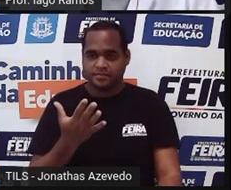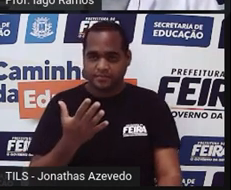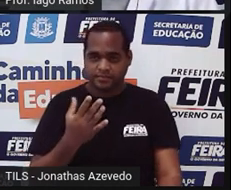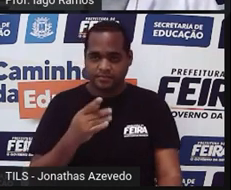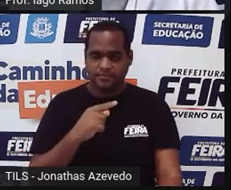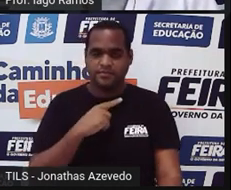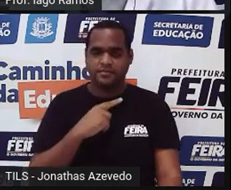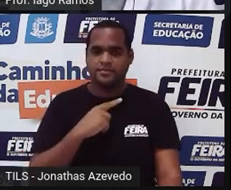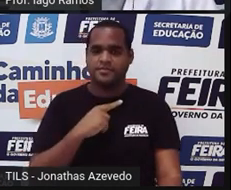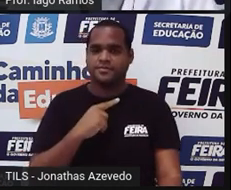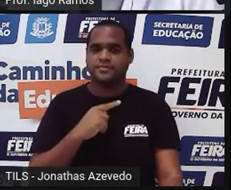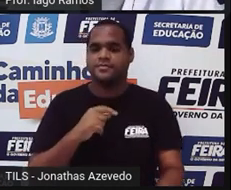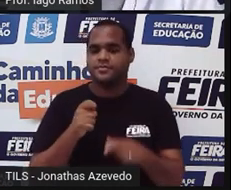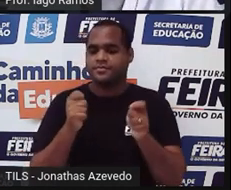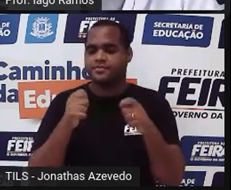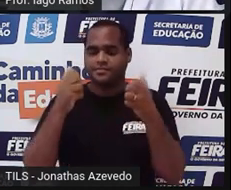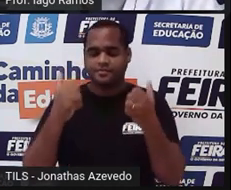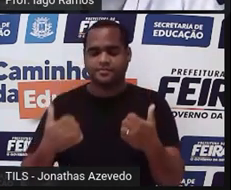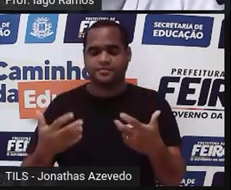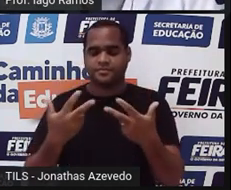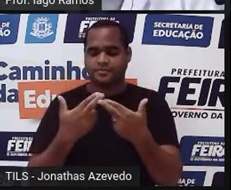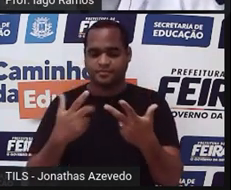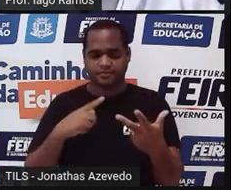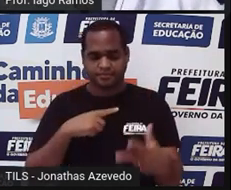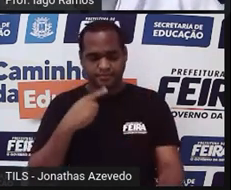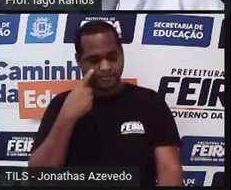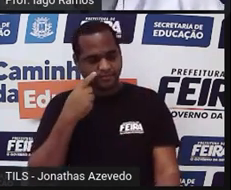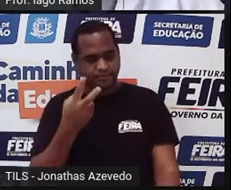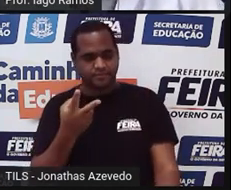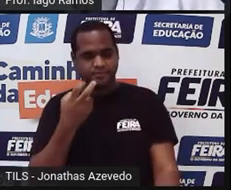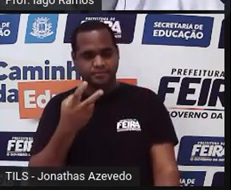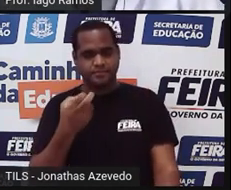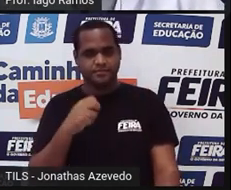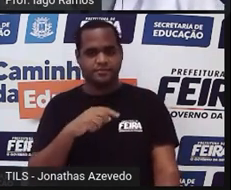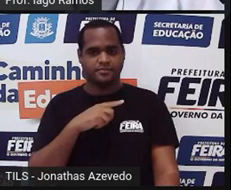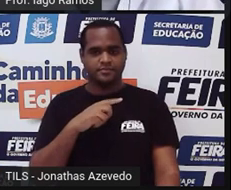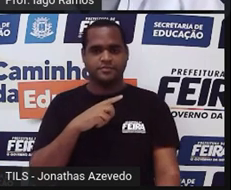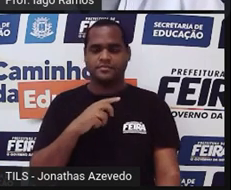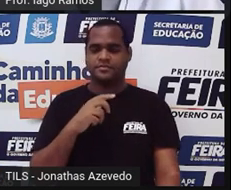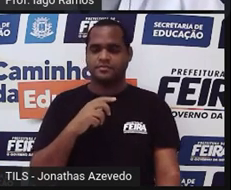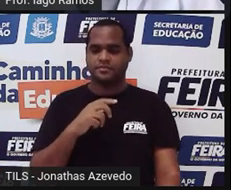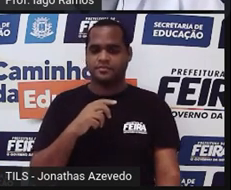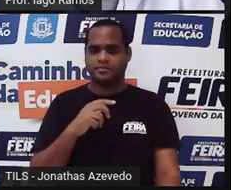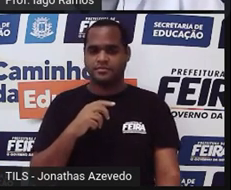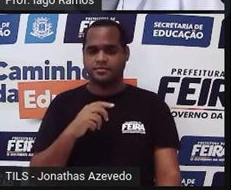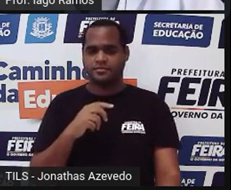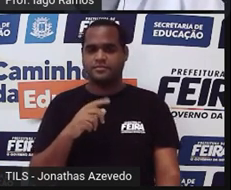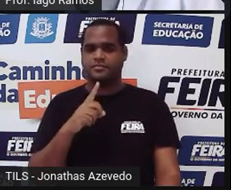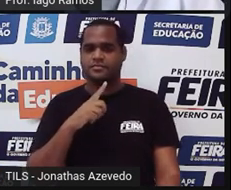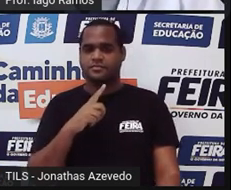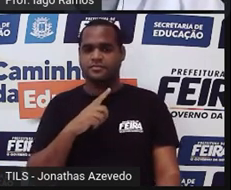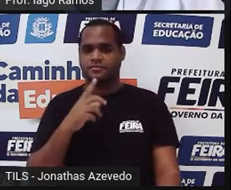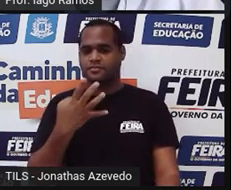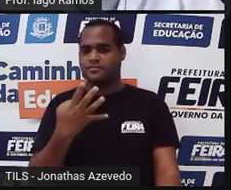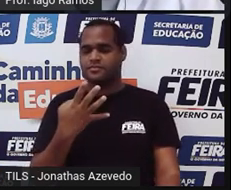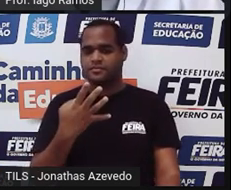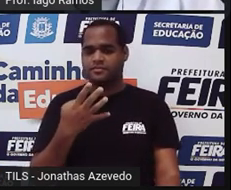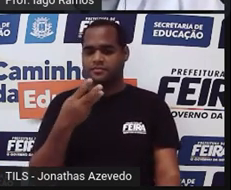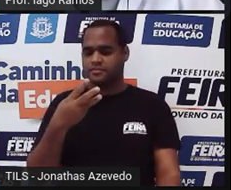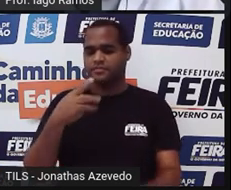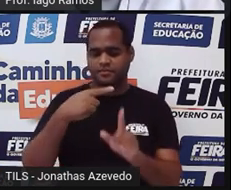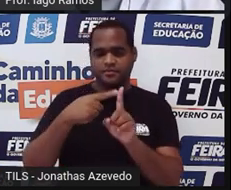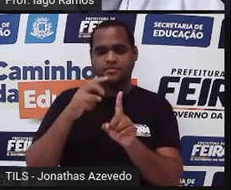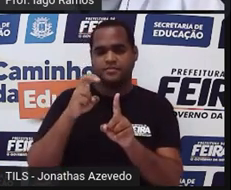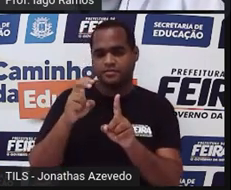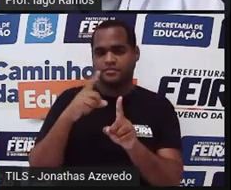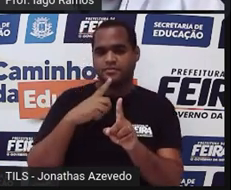Então, é claro que a gente já percebe que sim. 4 é menor que a soma de 3 com 5. Porque a soma de 3 com 5